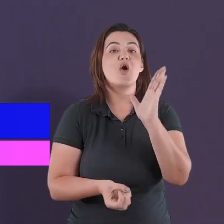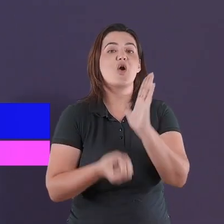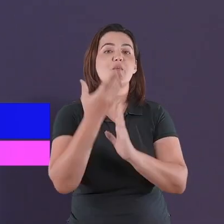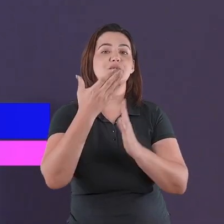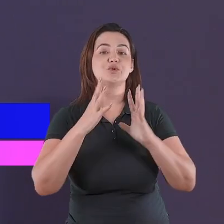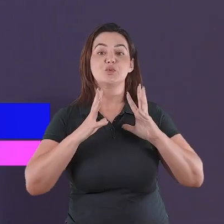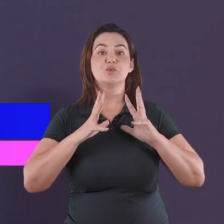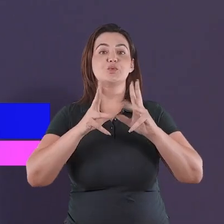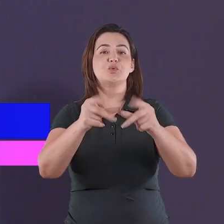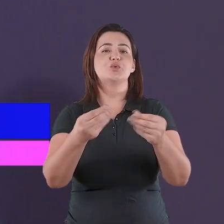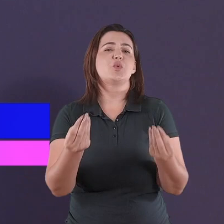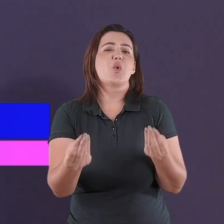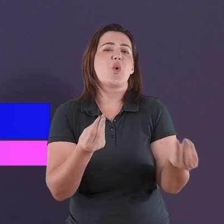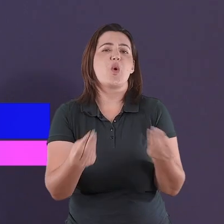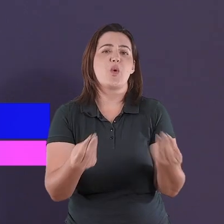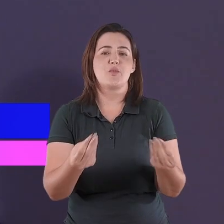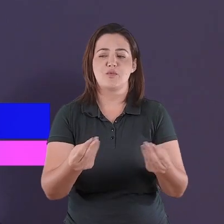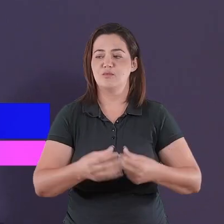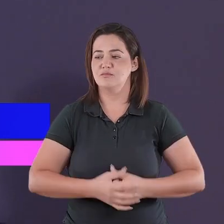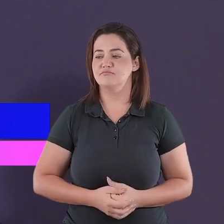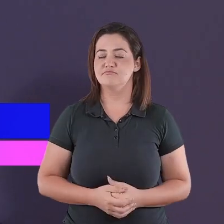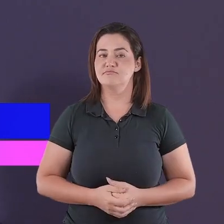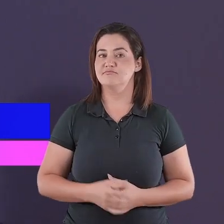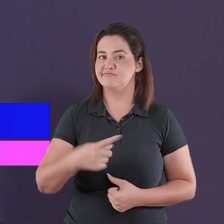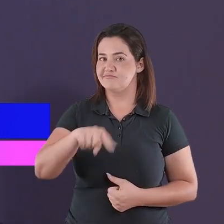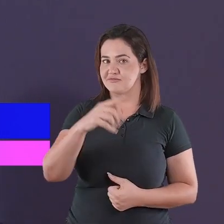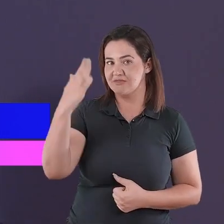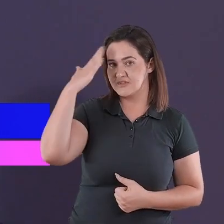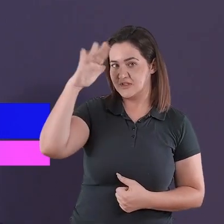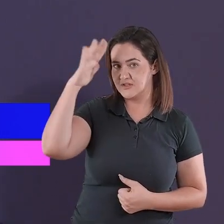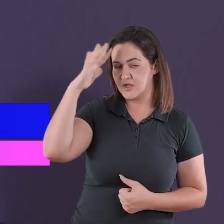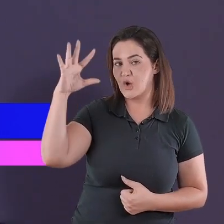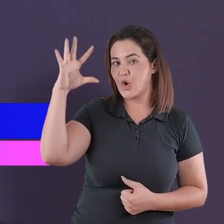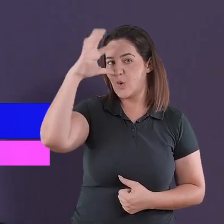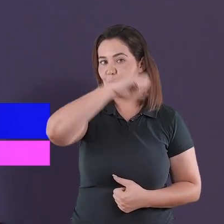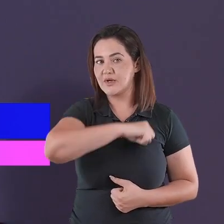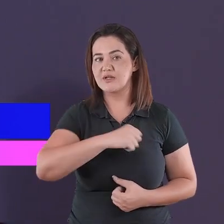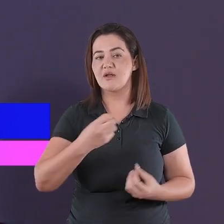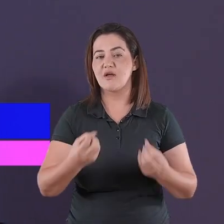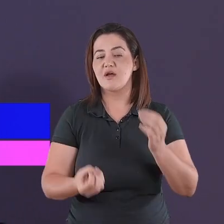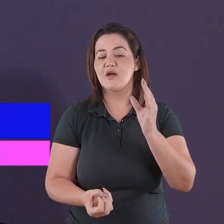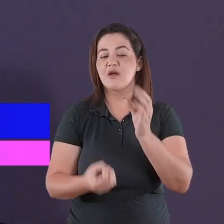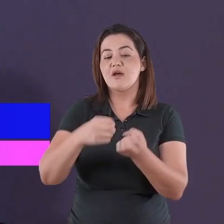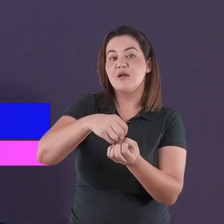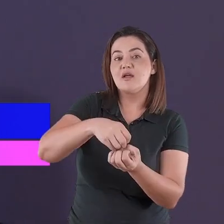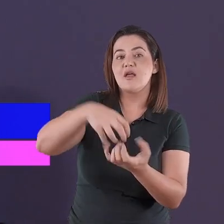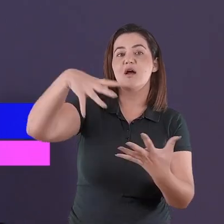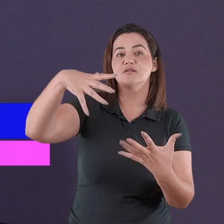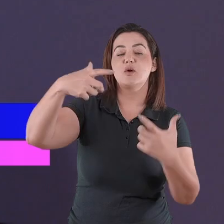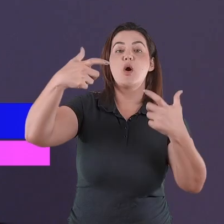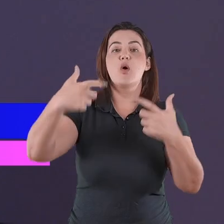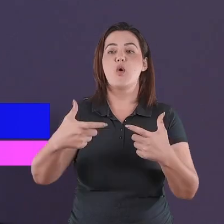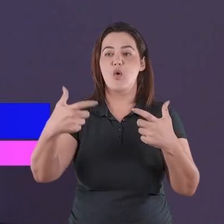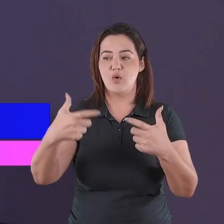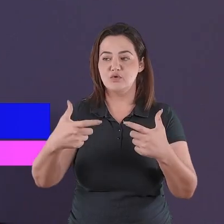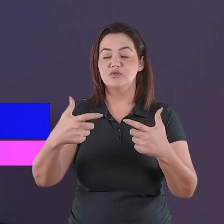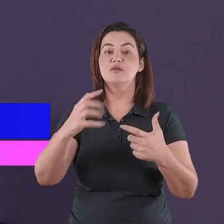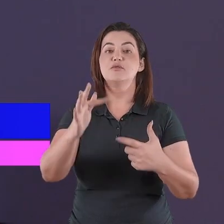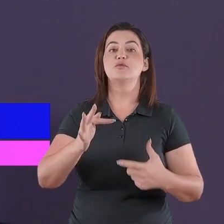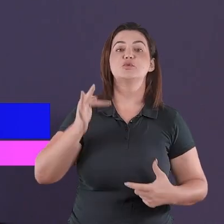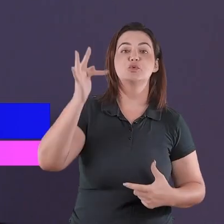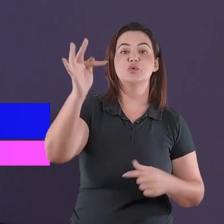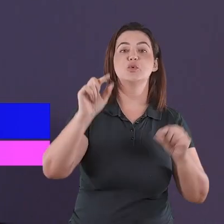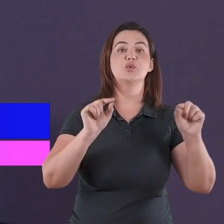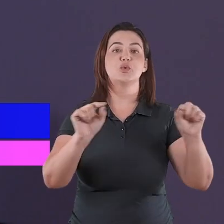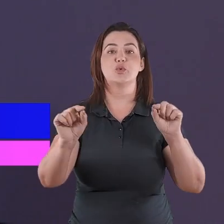mais importantes de toda a Bíblia é compreender a criação, de onde viemos e para onde vamos. E nesse material